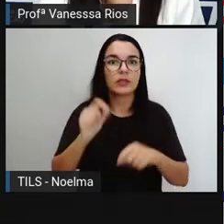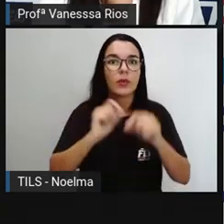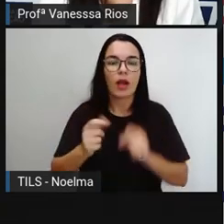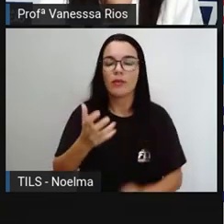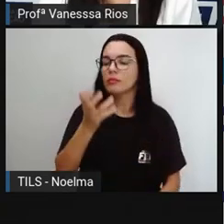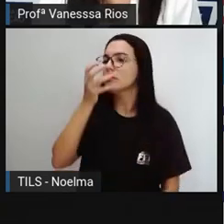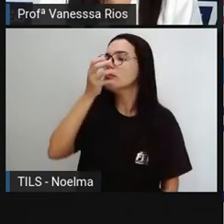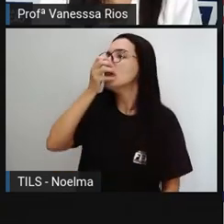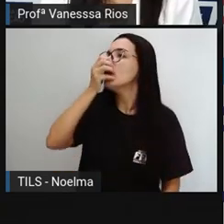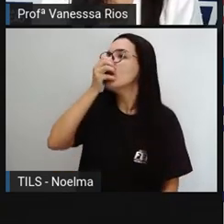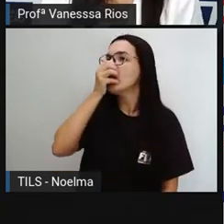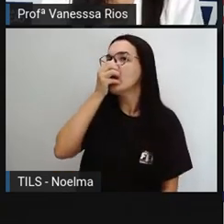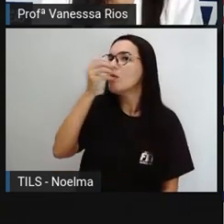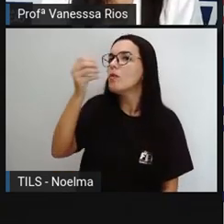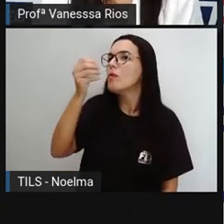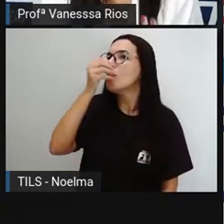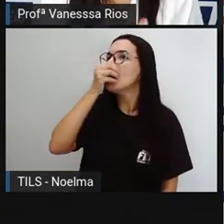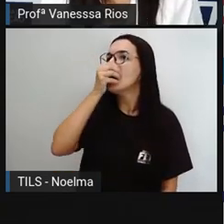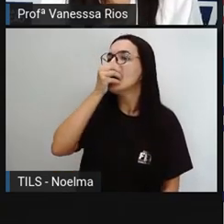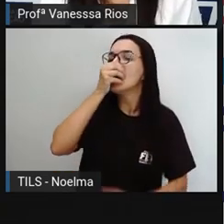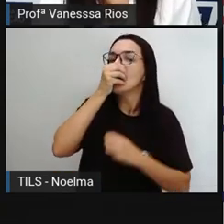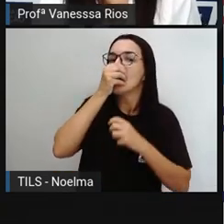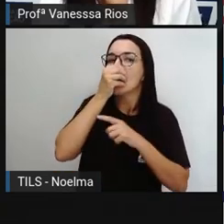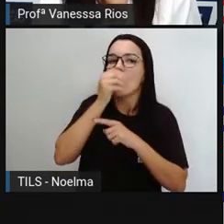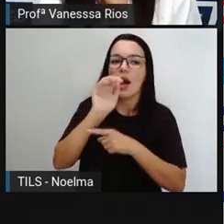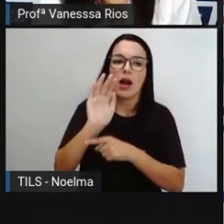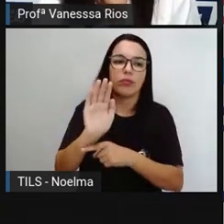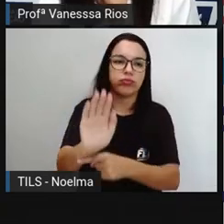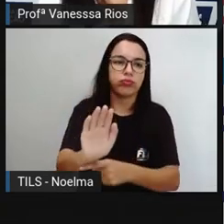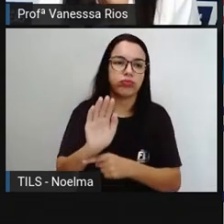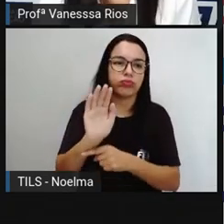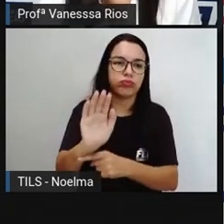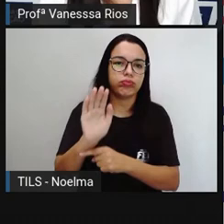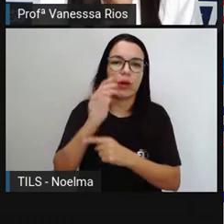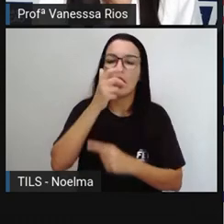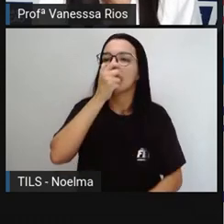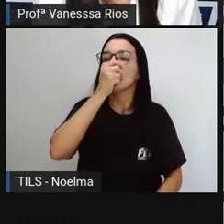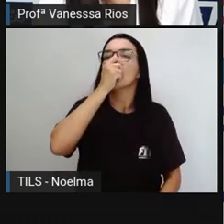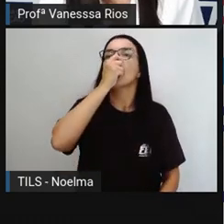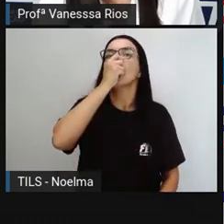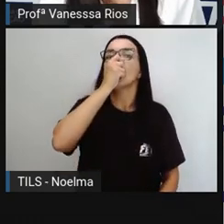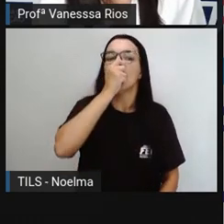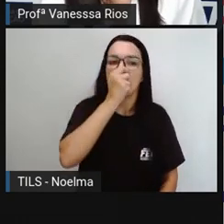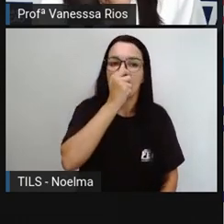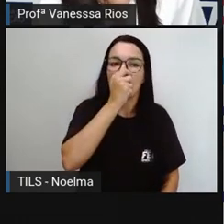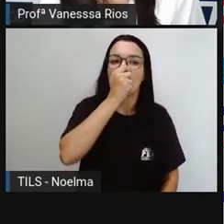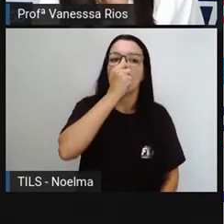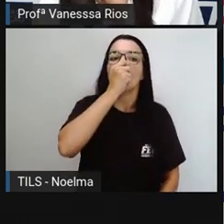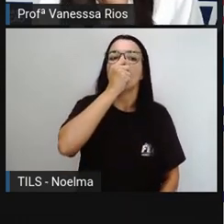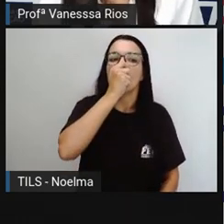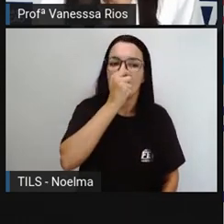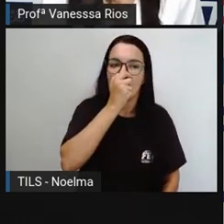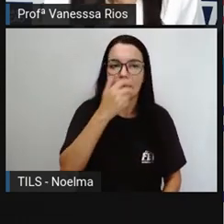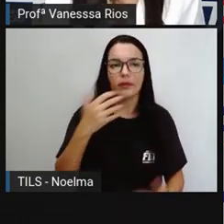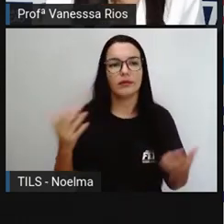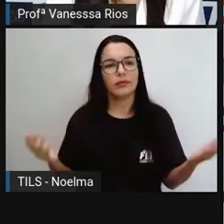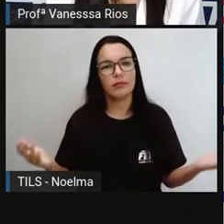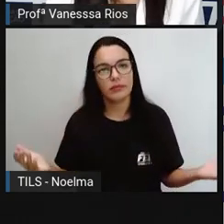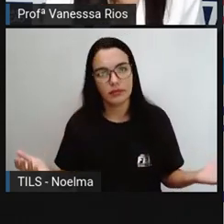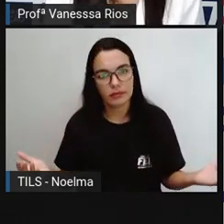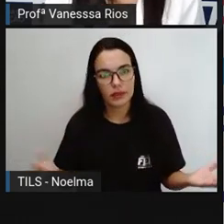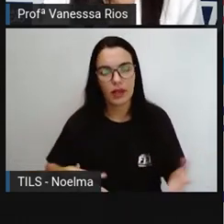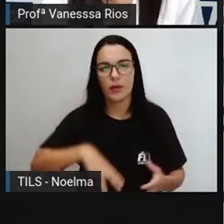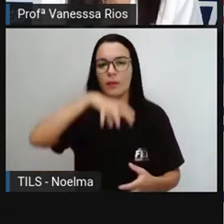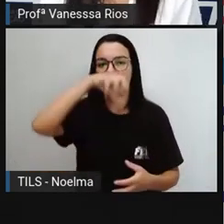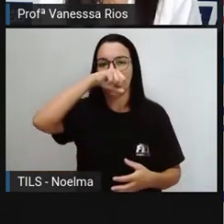oxigênio é quando as pessoas precisam aí do auxílio de aparelhos para inserir no organismo uma quantidade maior de